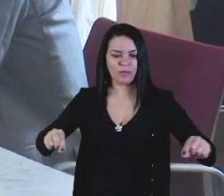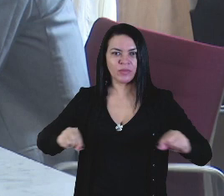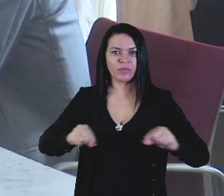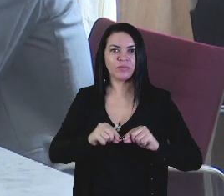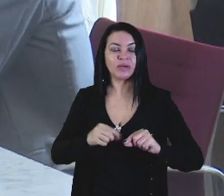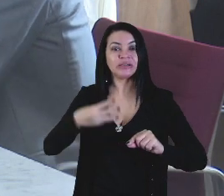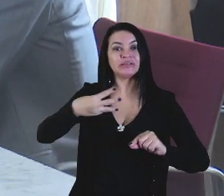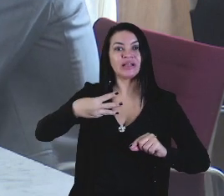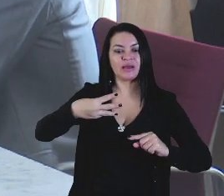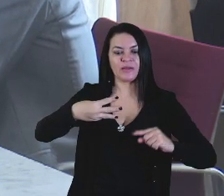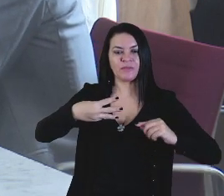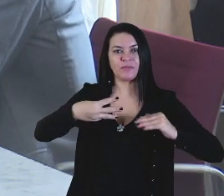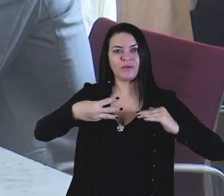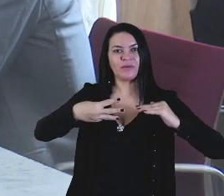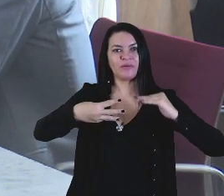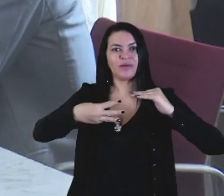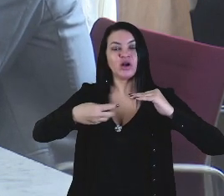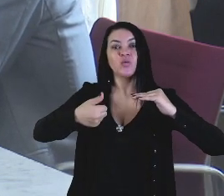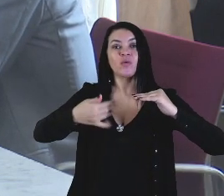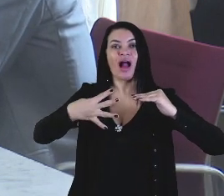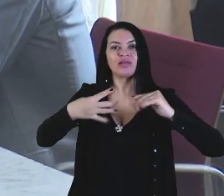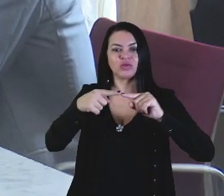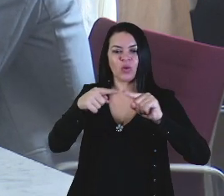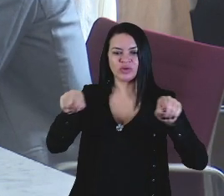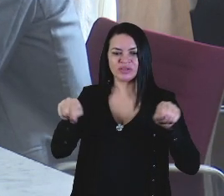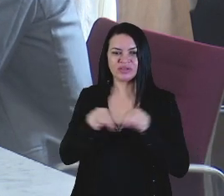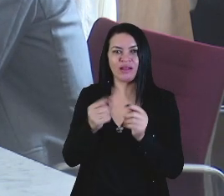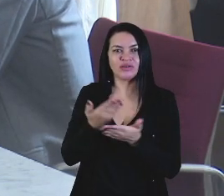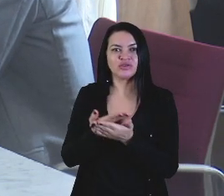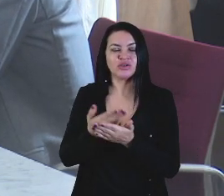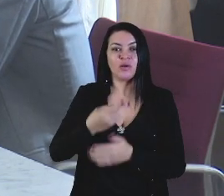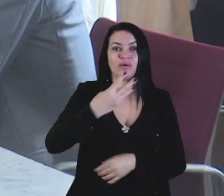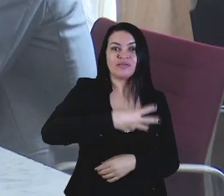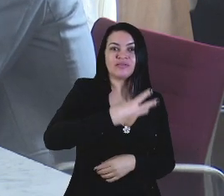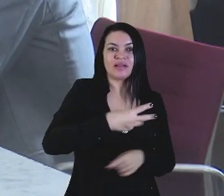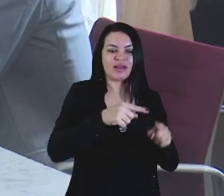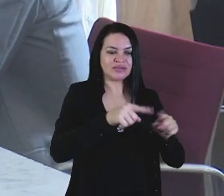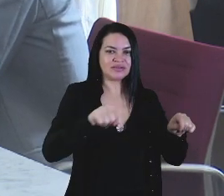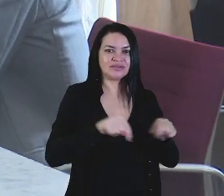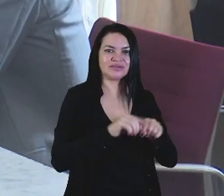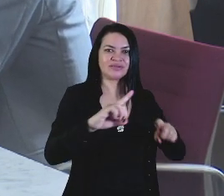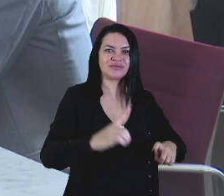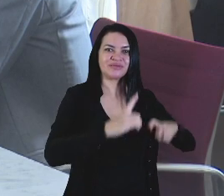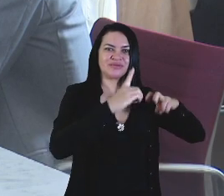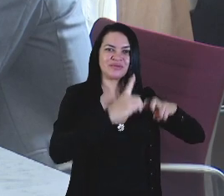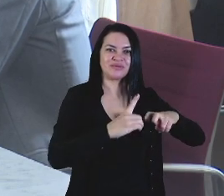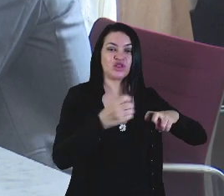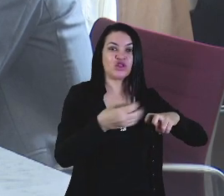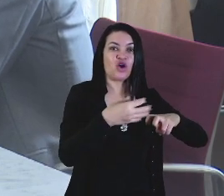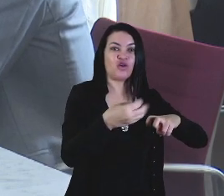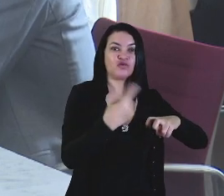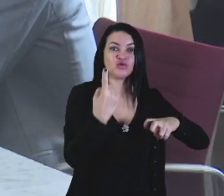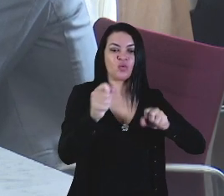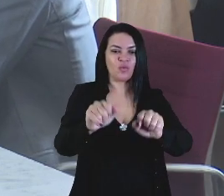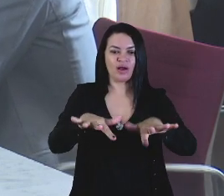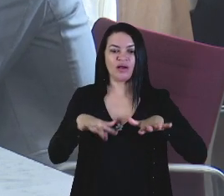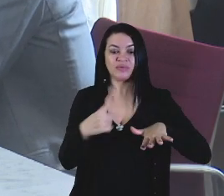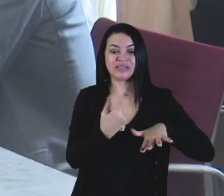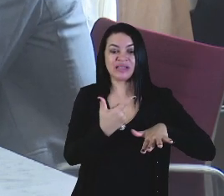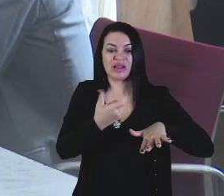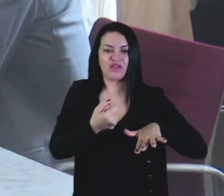pavimentos, com 14 salas de aula, três laboratórios novos, um auditório para 120 pessoas.